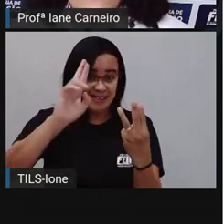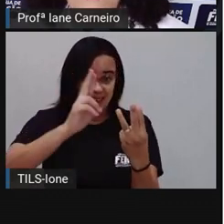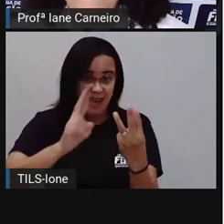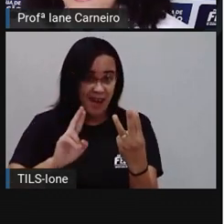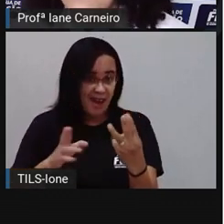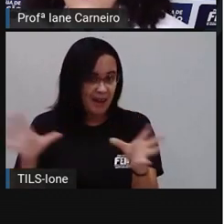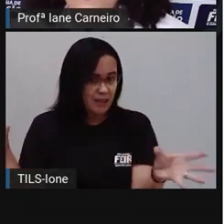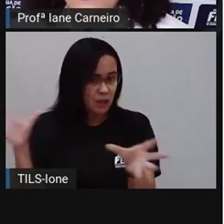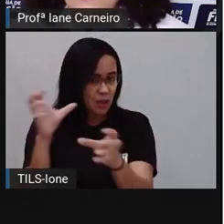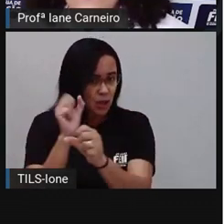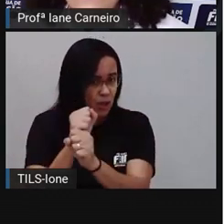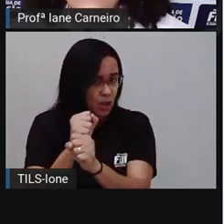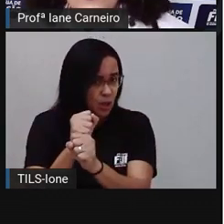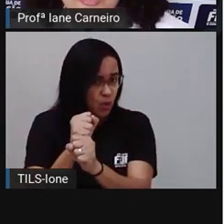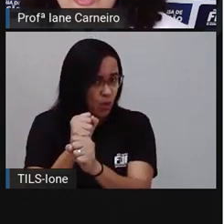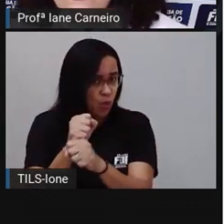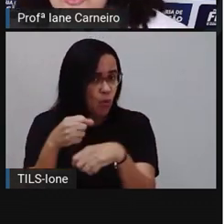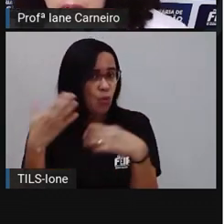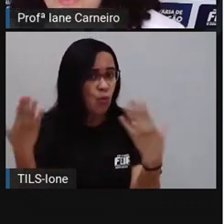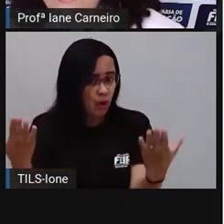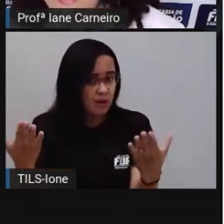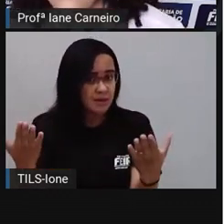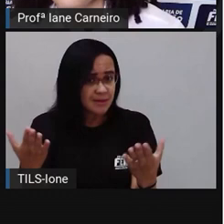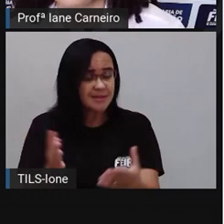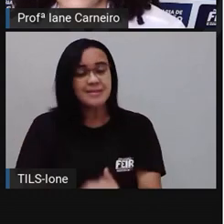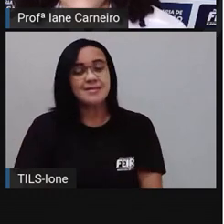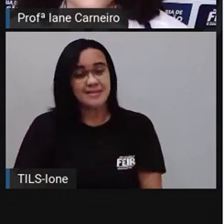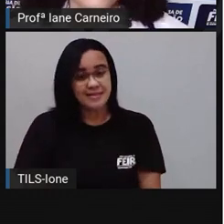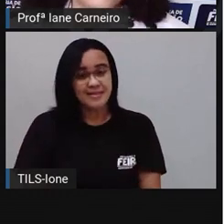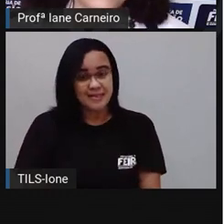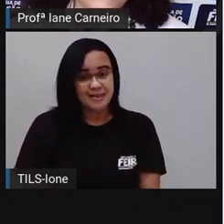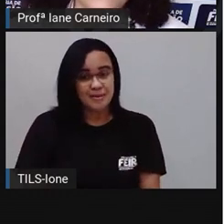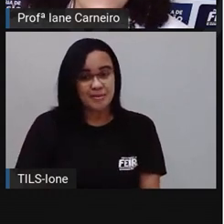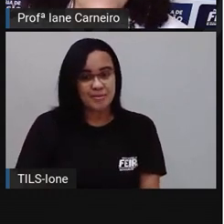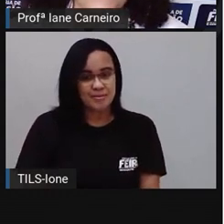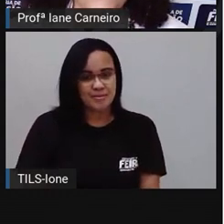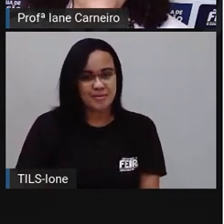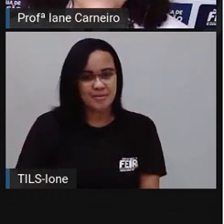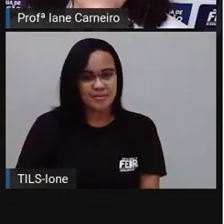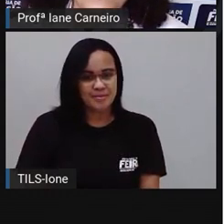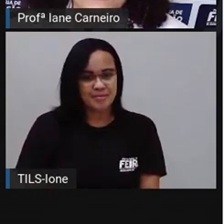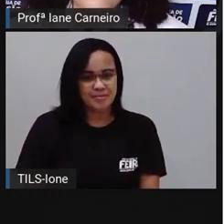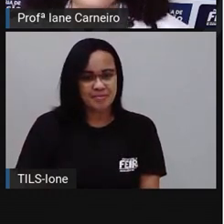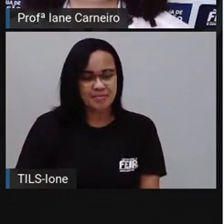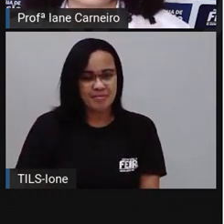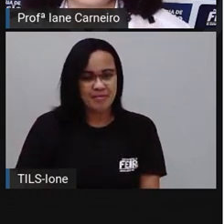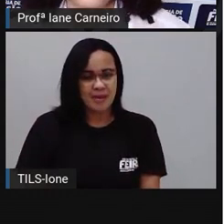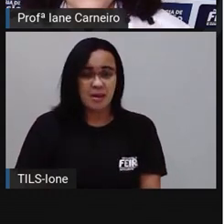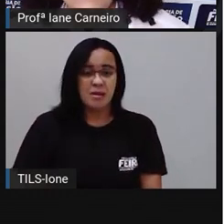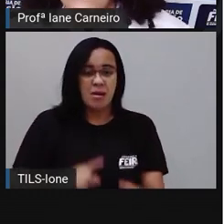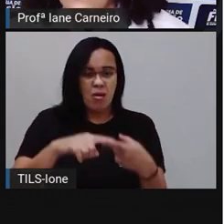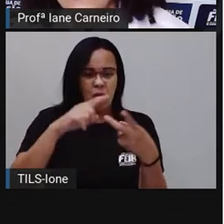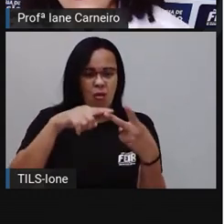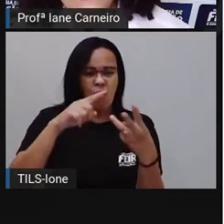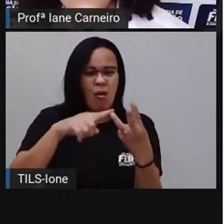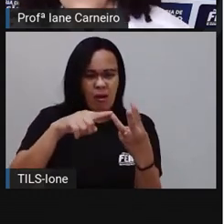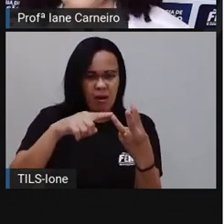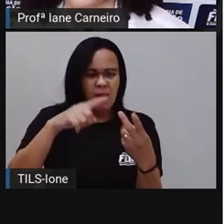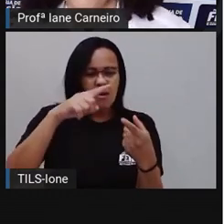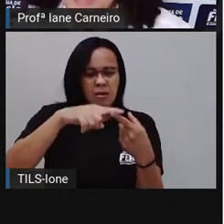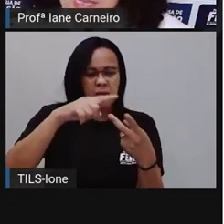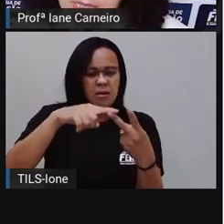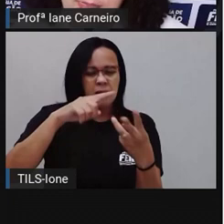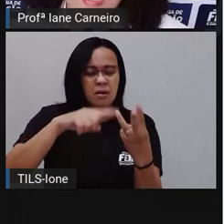Não, é a mesma coisa. É só a gente continuar contando, né? Então, você pode fazer os tracinhos, caso você ainda não consiga